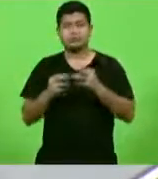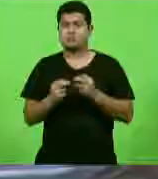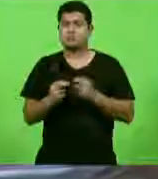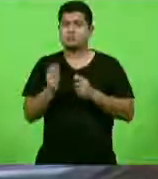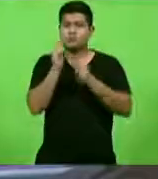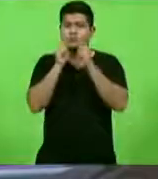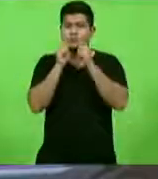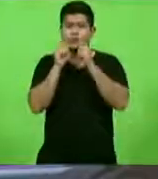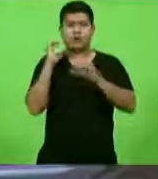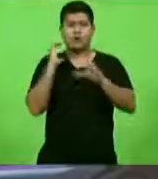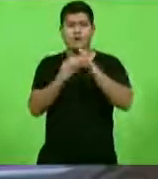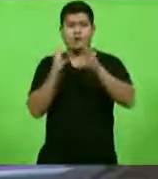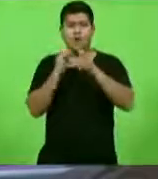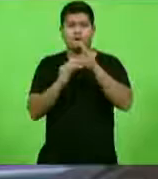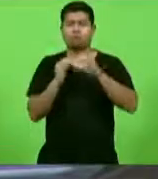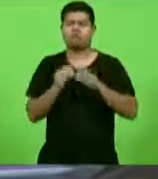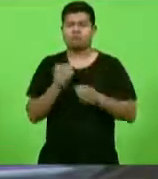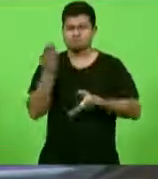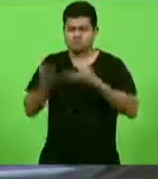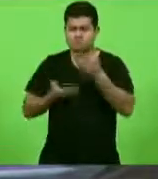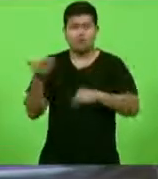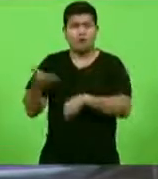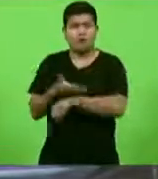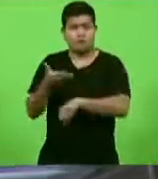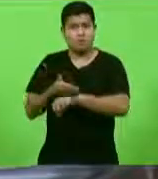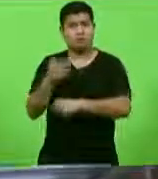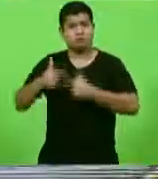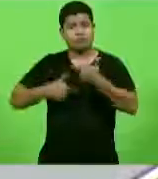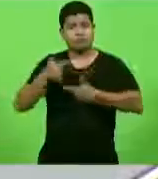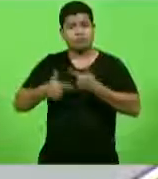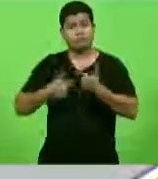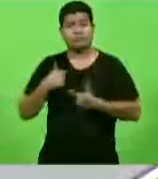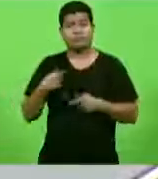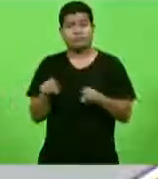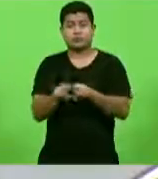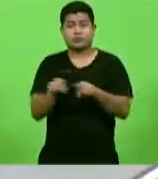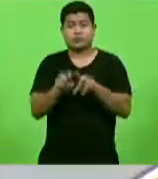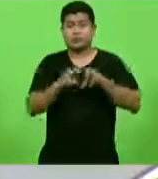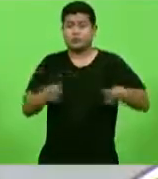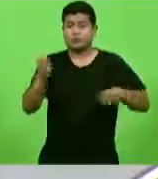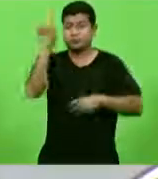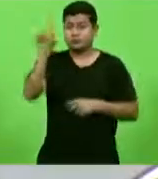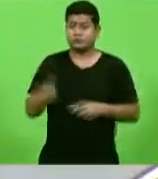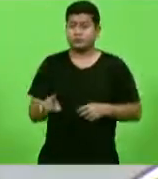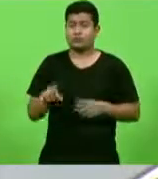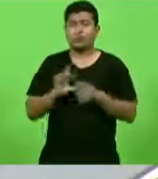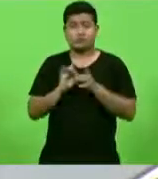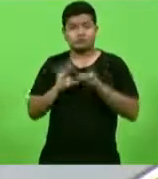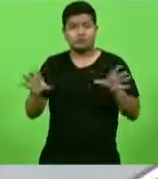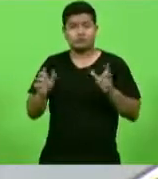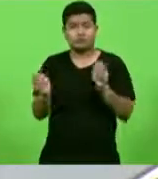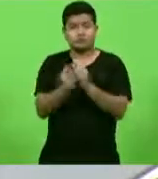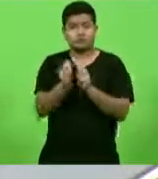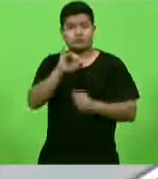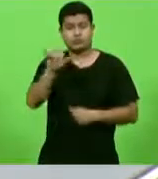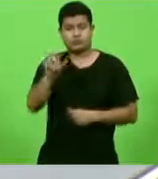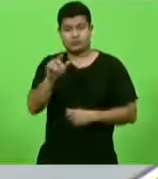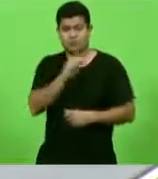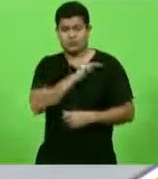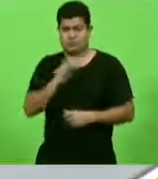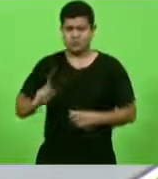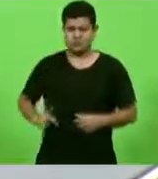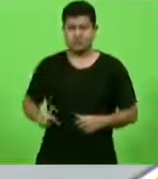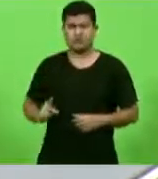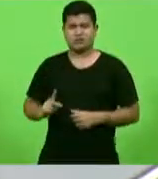comunicação que cuidou bem disso, agradecer à mesa diretora que autorizou, junto com o presidente... Um minuto para concluir,